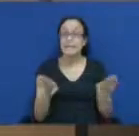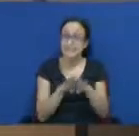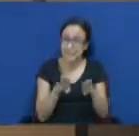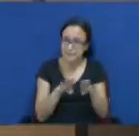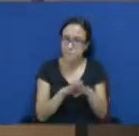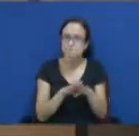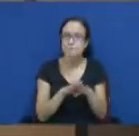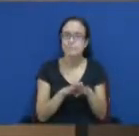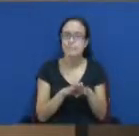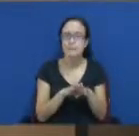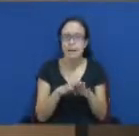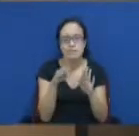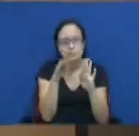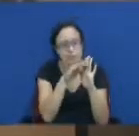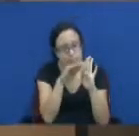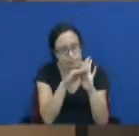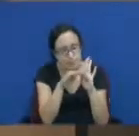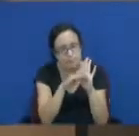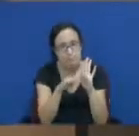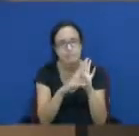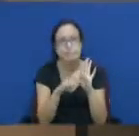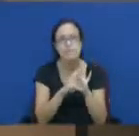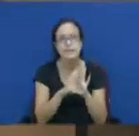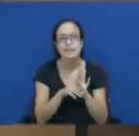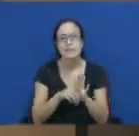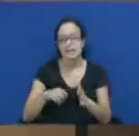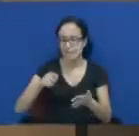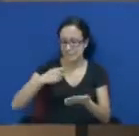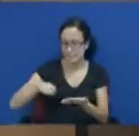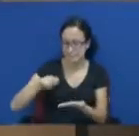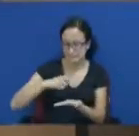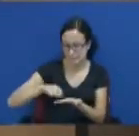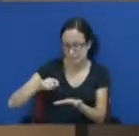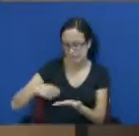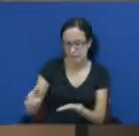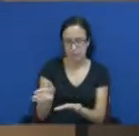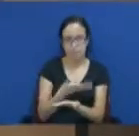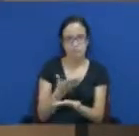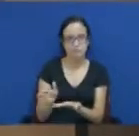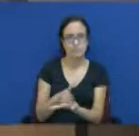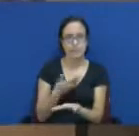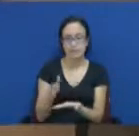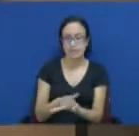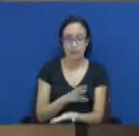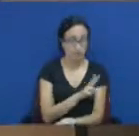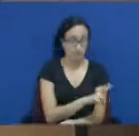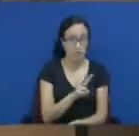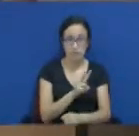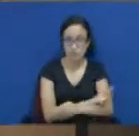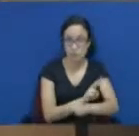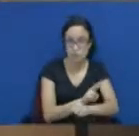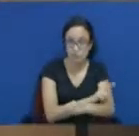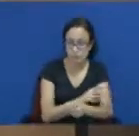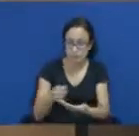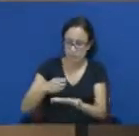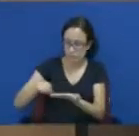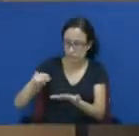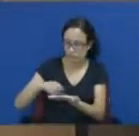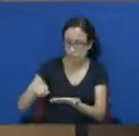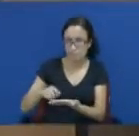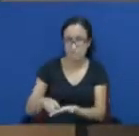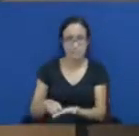atividades, temos que fazer diário de setor. Isso, coisas que não estavam previstas no nosso edital.